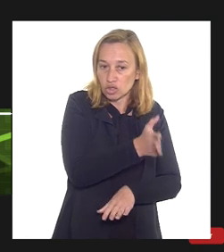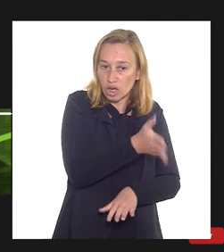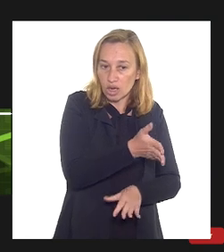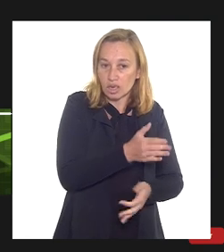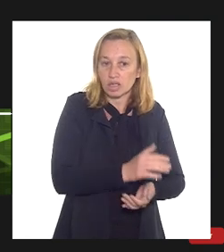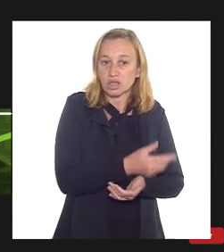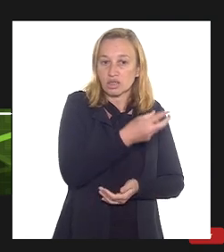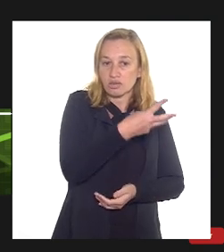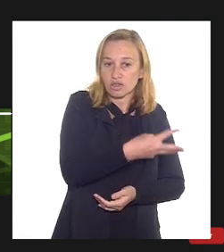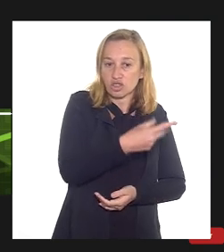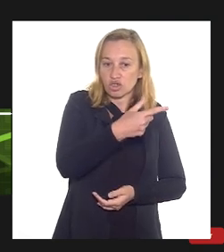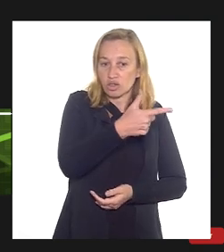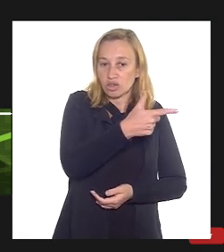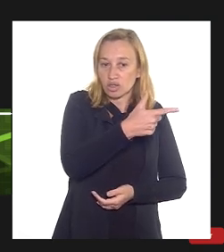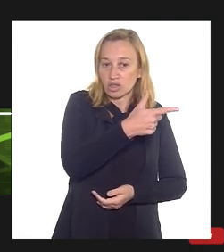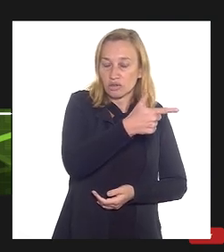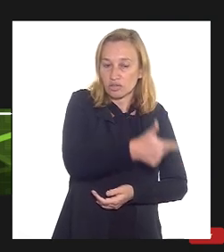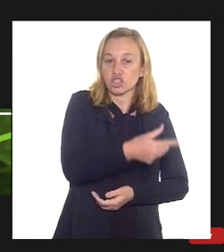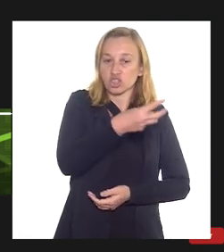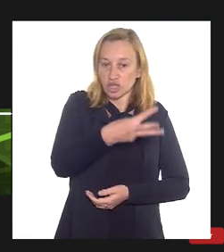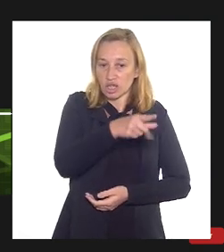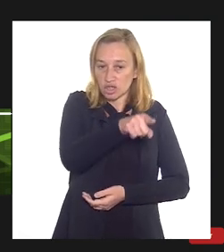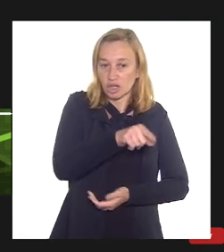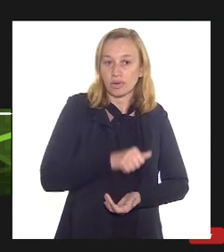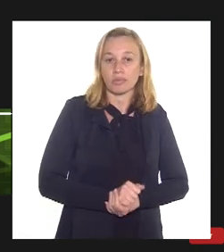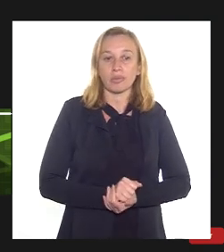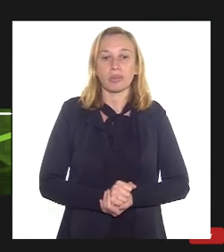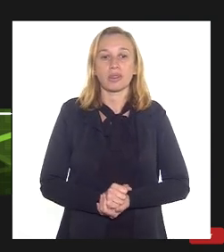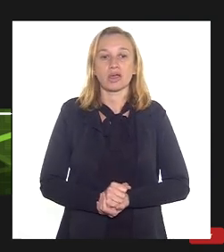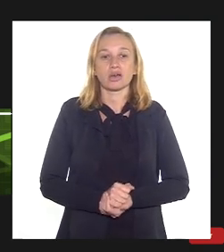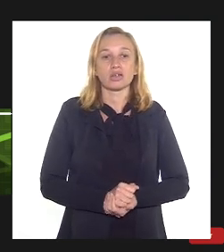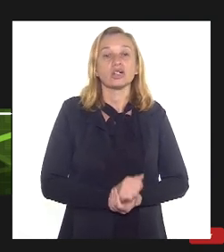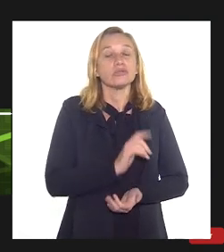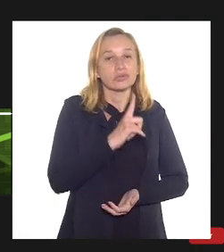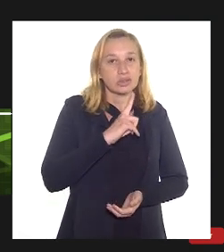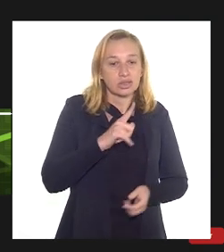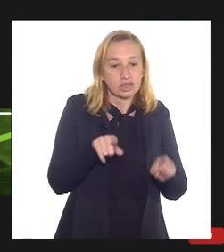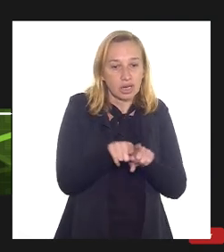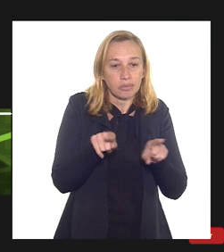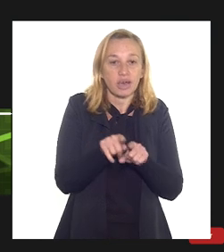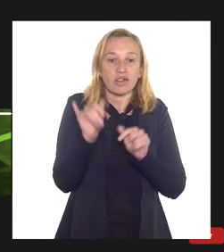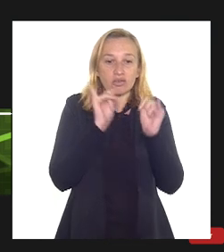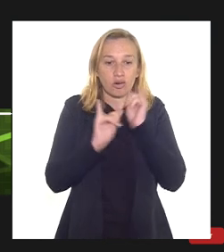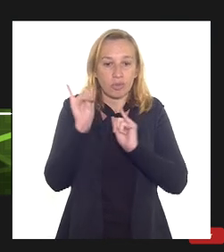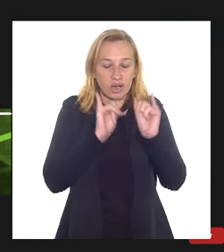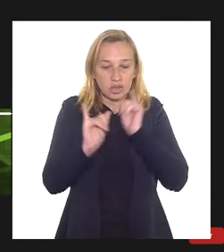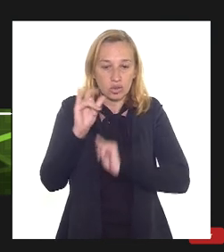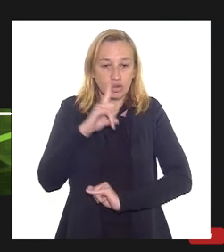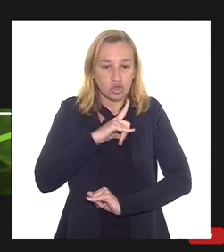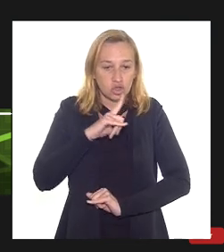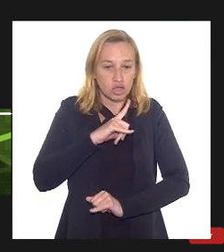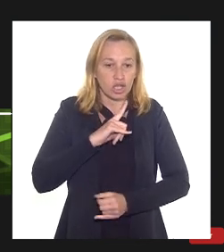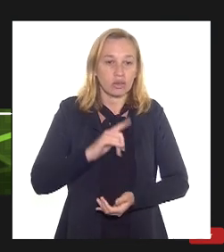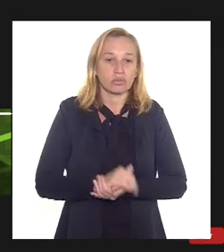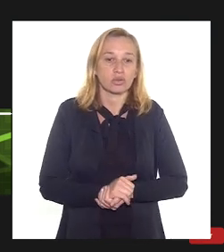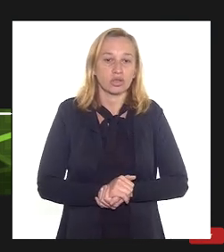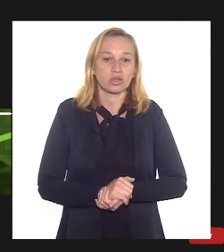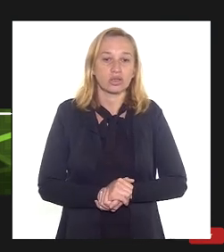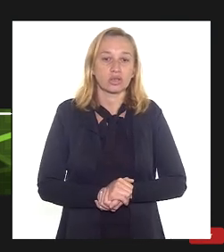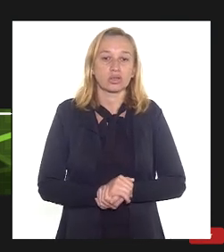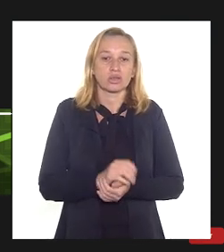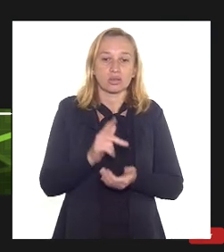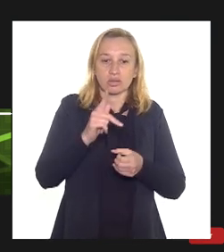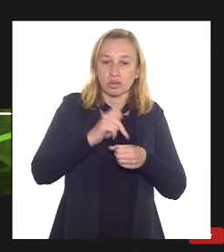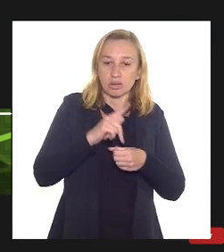em 2023. Esse gasoduto aqui. Nós temos também informações, que eu não trago aqui por não ser informações da Petrobras,